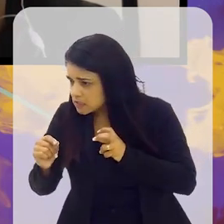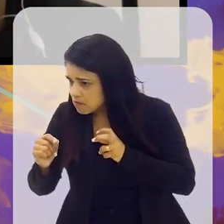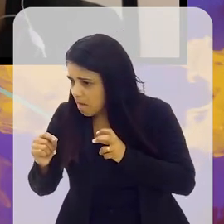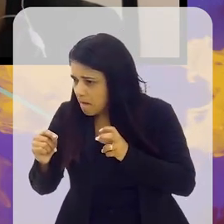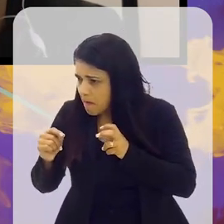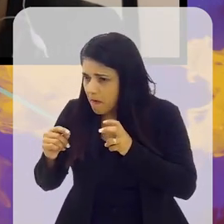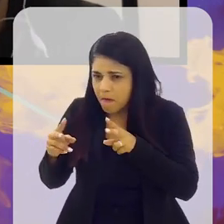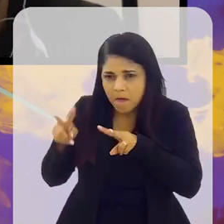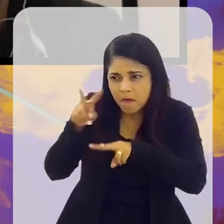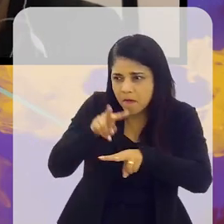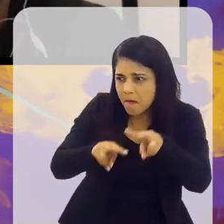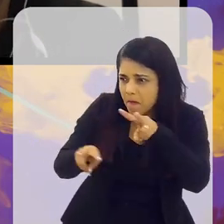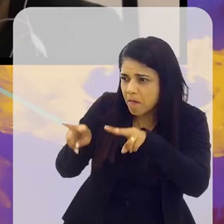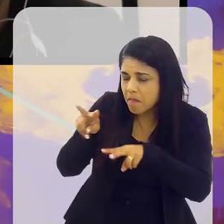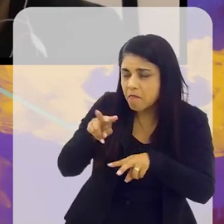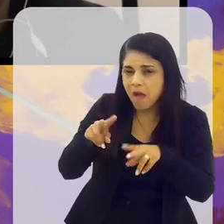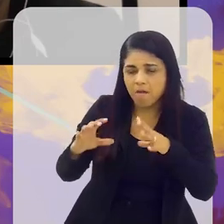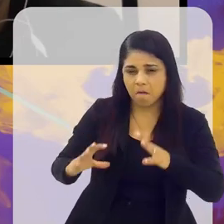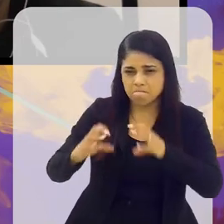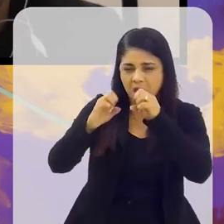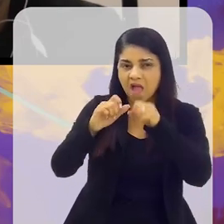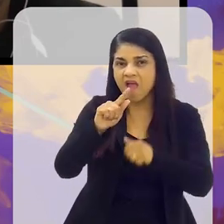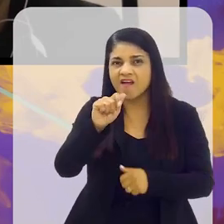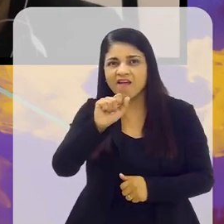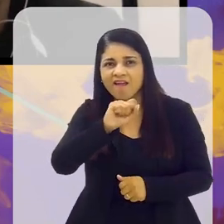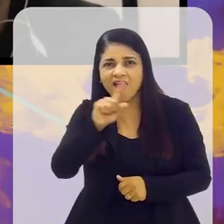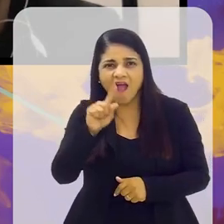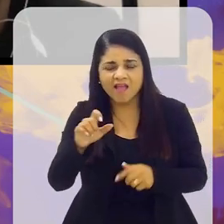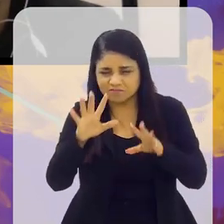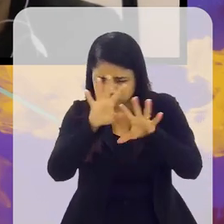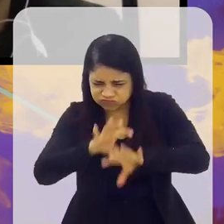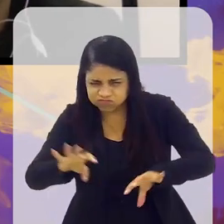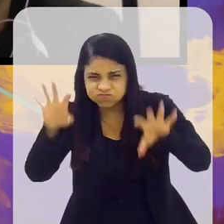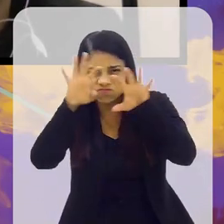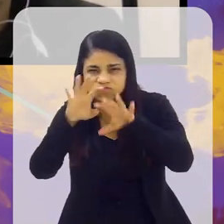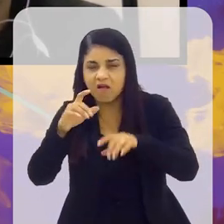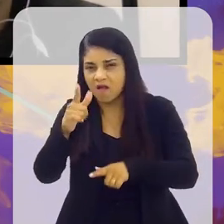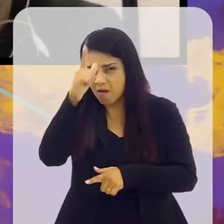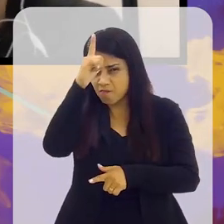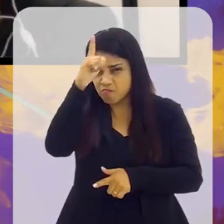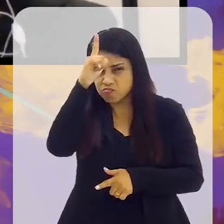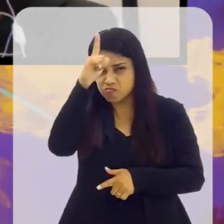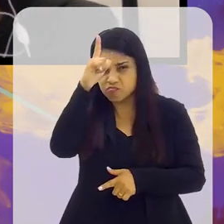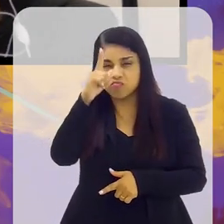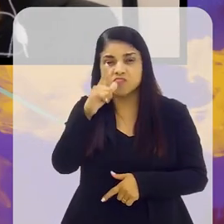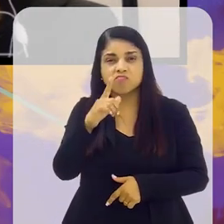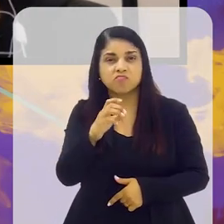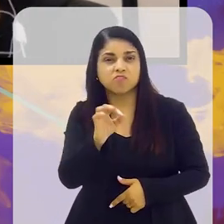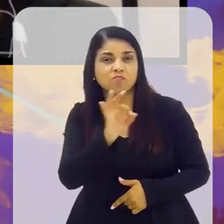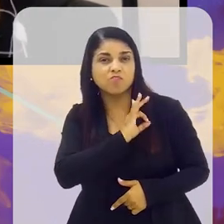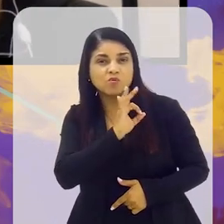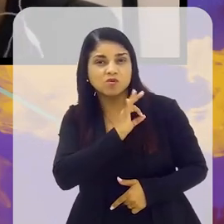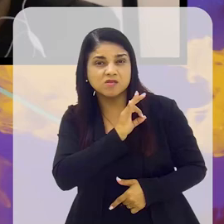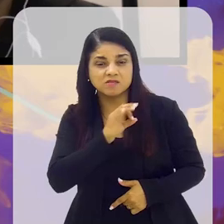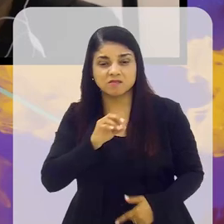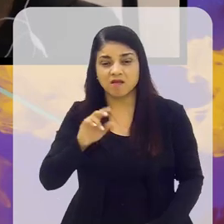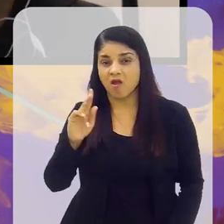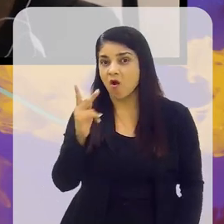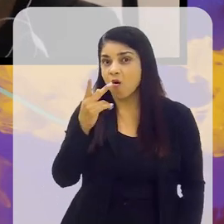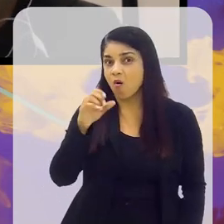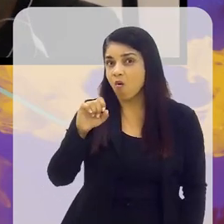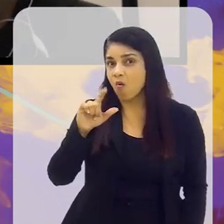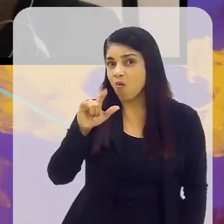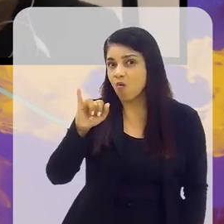Colônia, vi aquele tumulto, gás lacrimogênio, a polícia alemã já indo para cima. Eram hooligans, eram